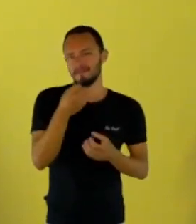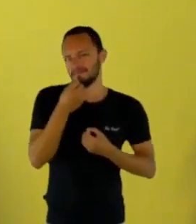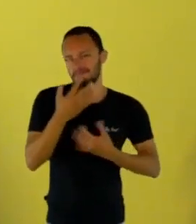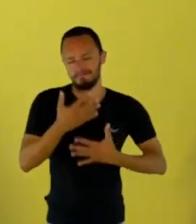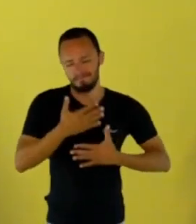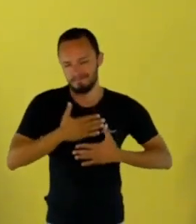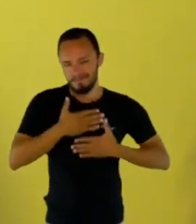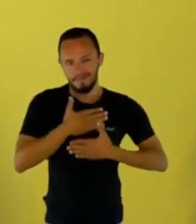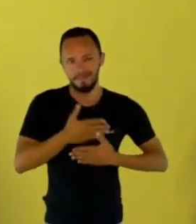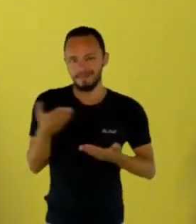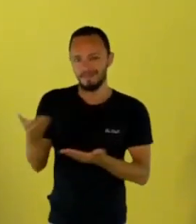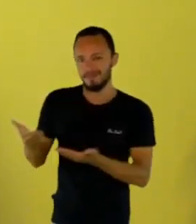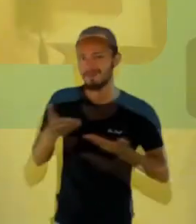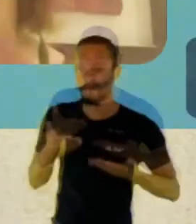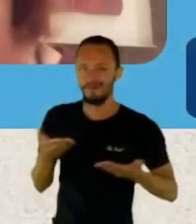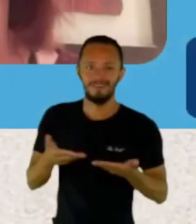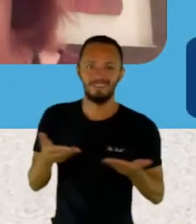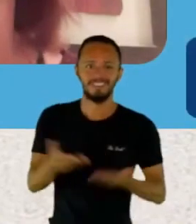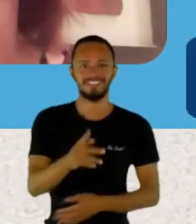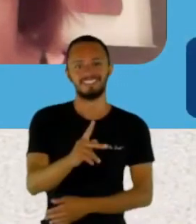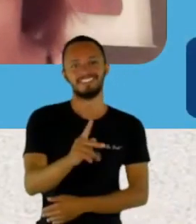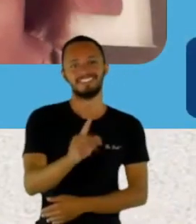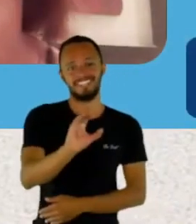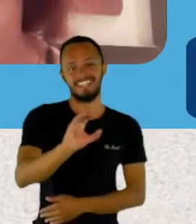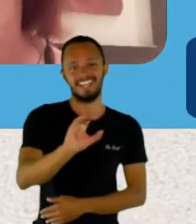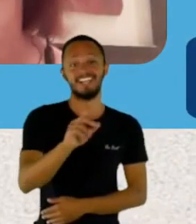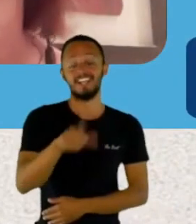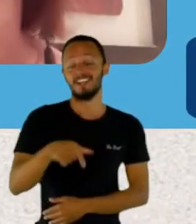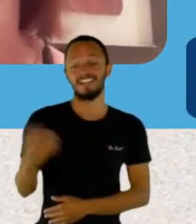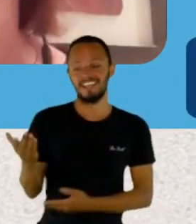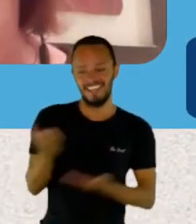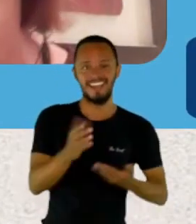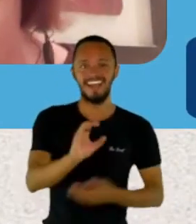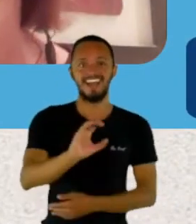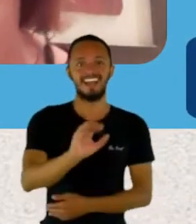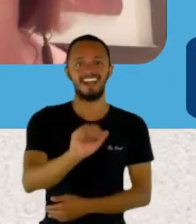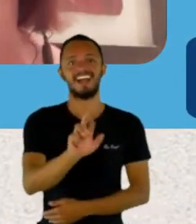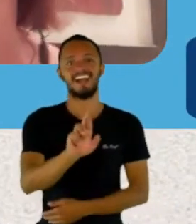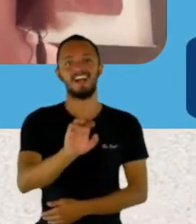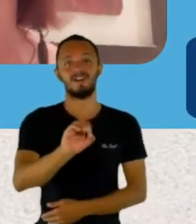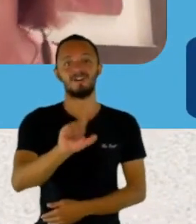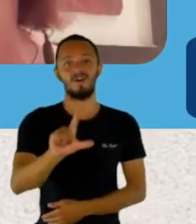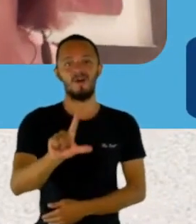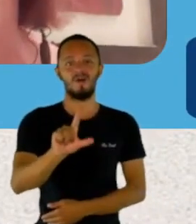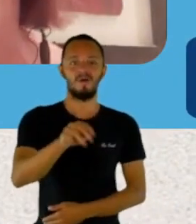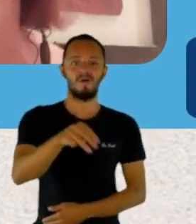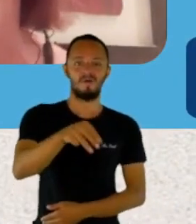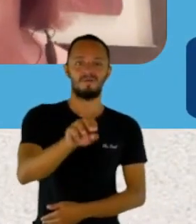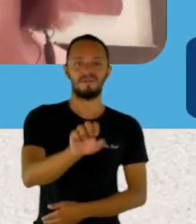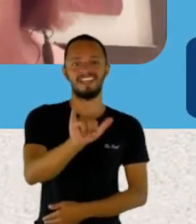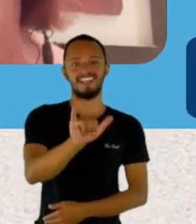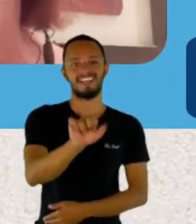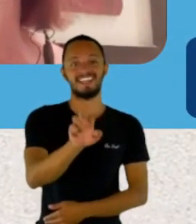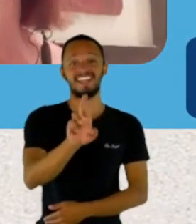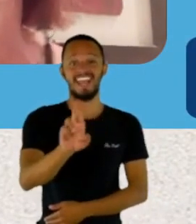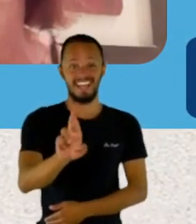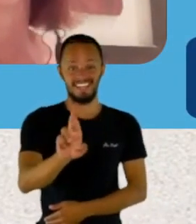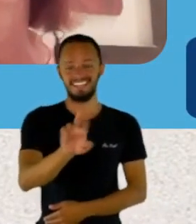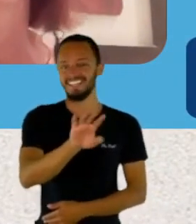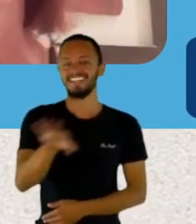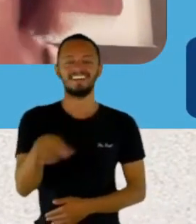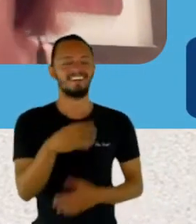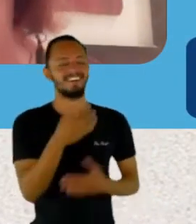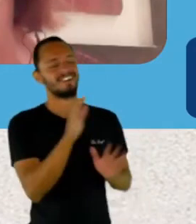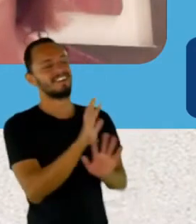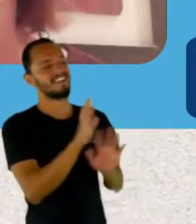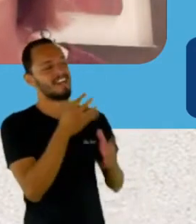Janeiro, Carol Meyer, bem-vinda. Obrigada, Josane, muito feliz de estar aqui. Como eu te falei, acompanho o Sempre